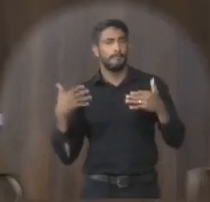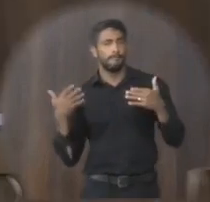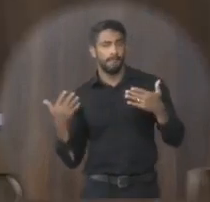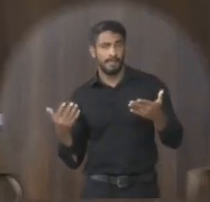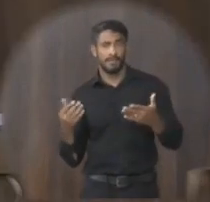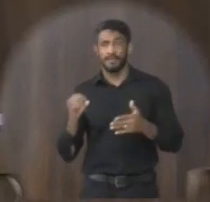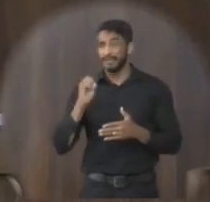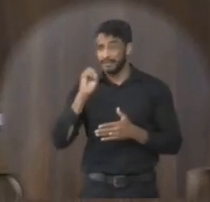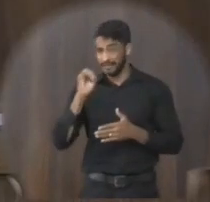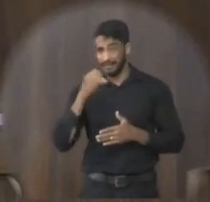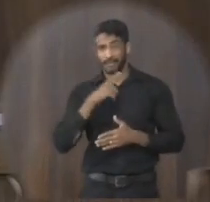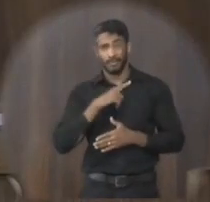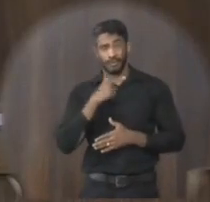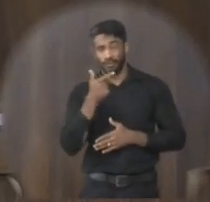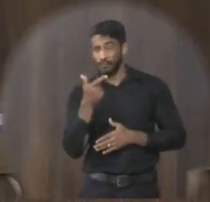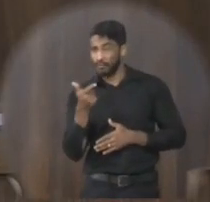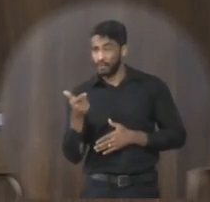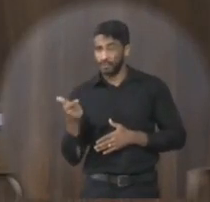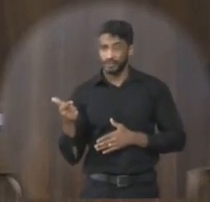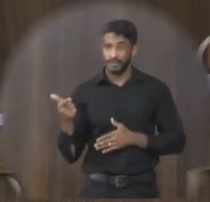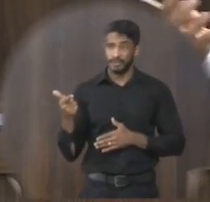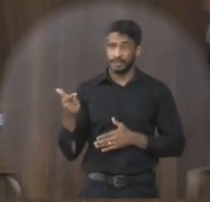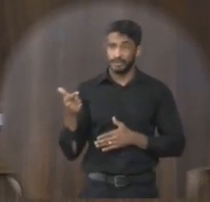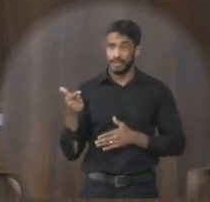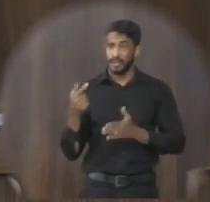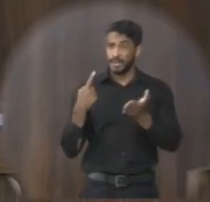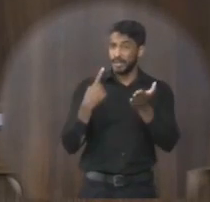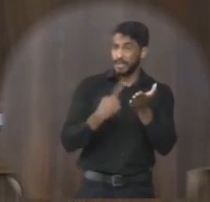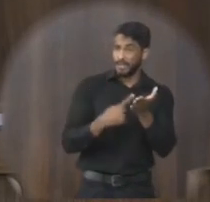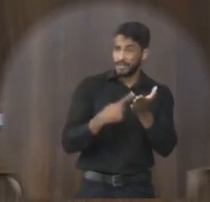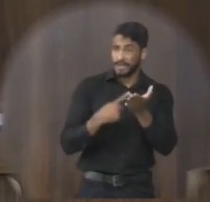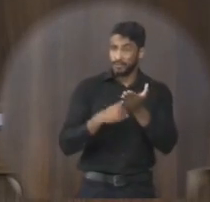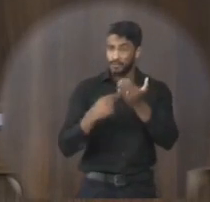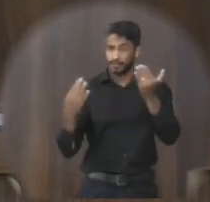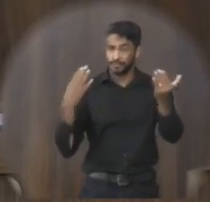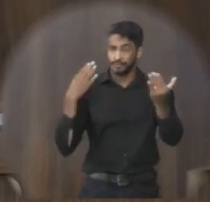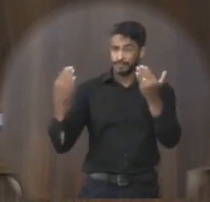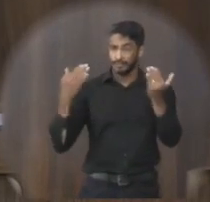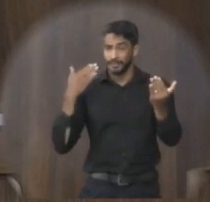e se não houver esse acordo entre